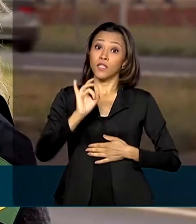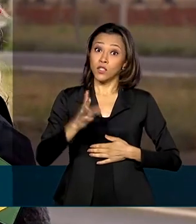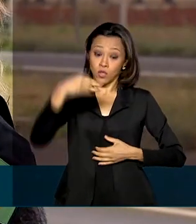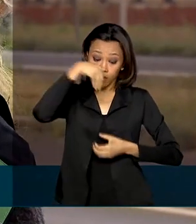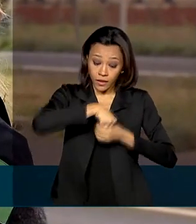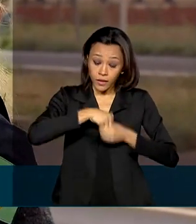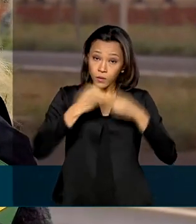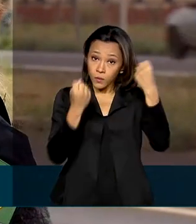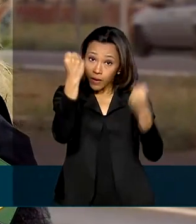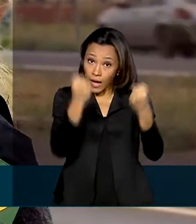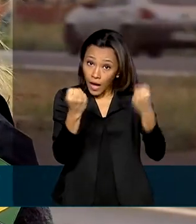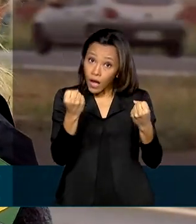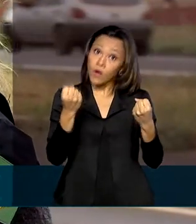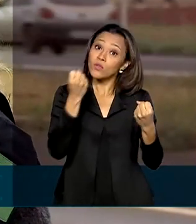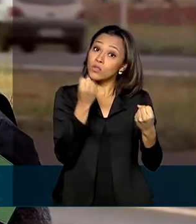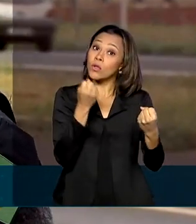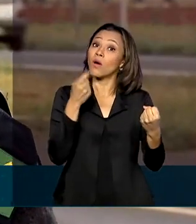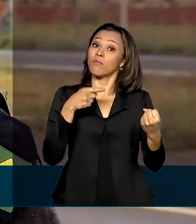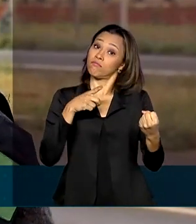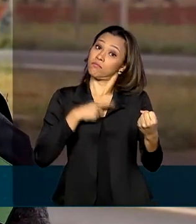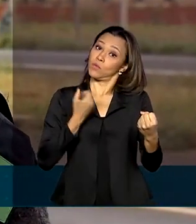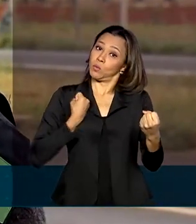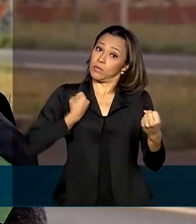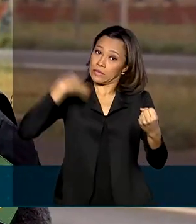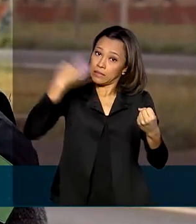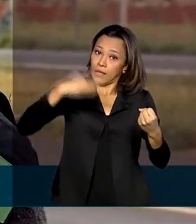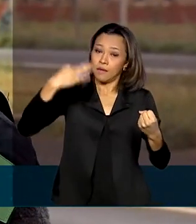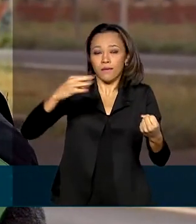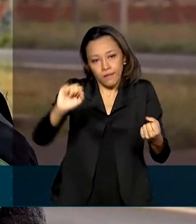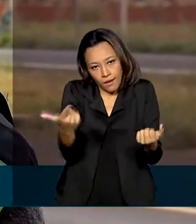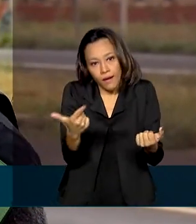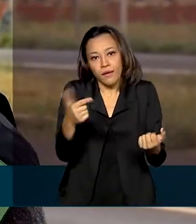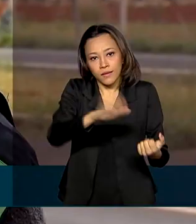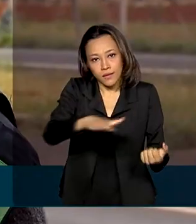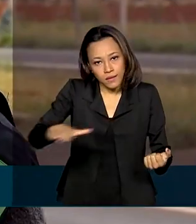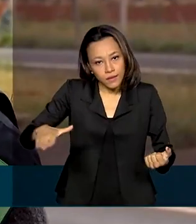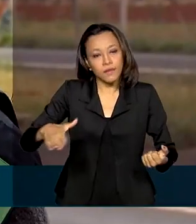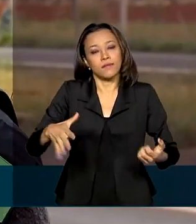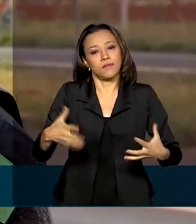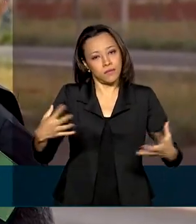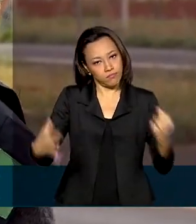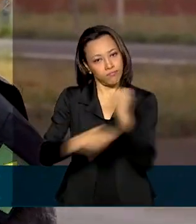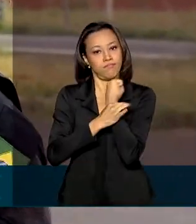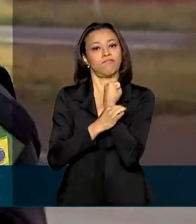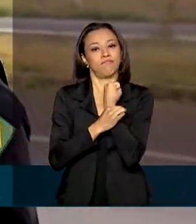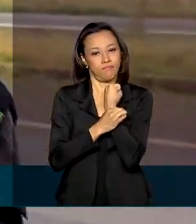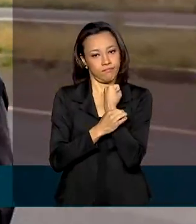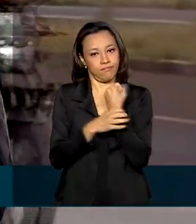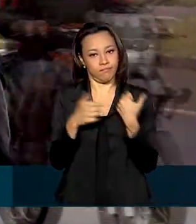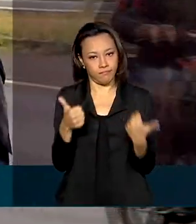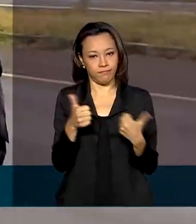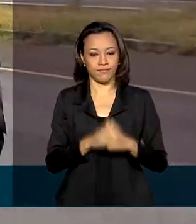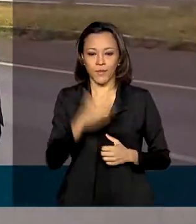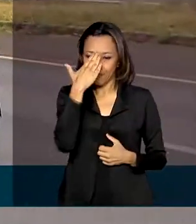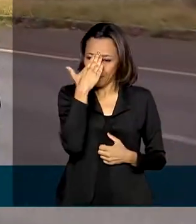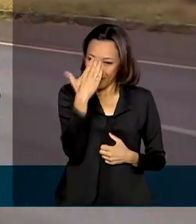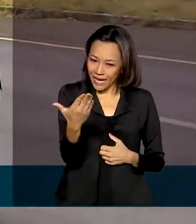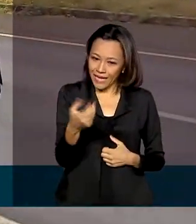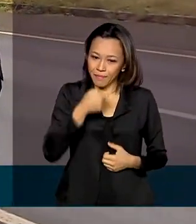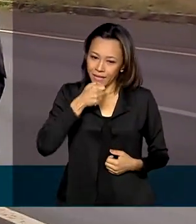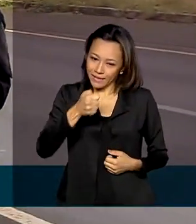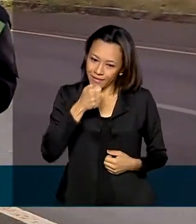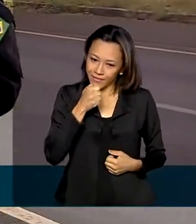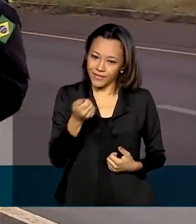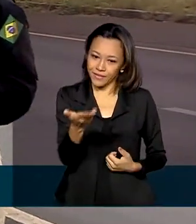quantidade de pessoas que ele comporta, né, e as crianças, claro, sempre com sistema de retenção adequado. Pamela, obrigada pela entrevista ao vivo